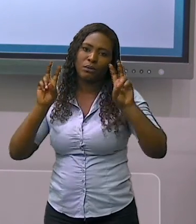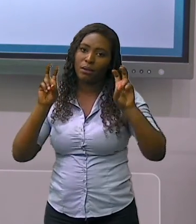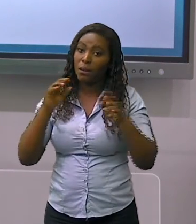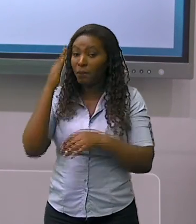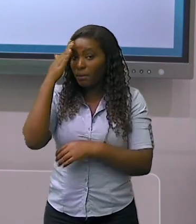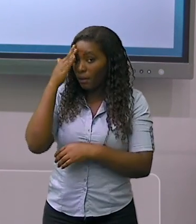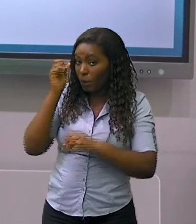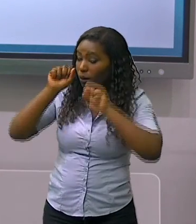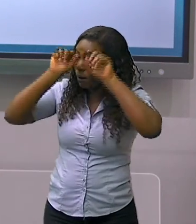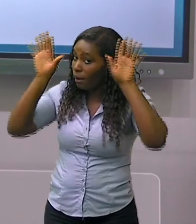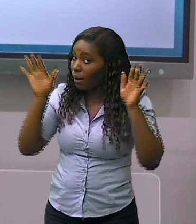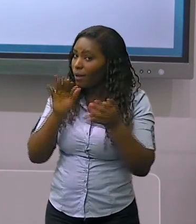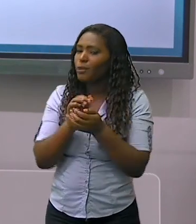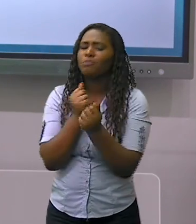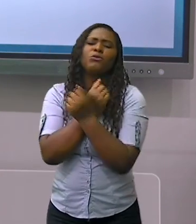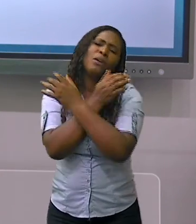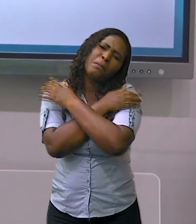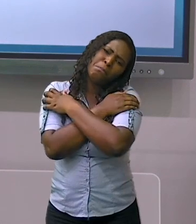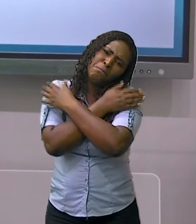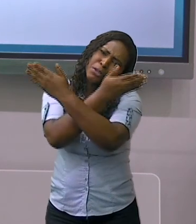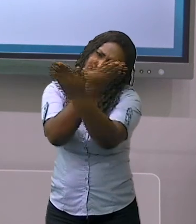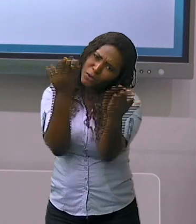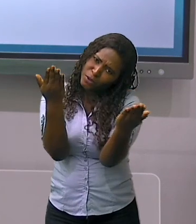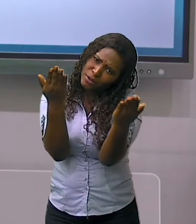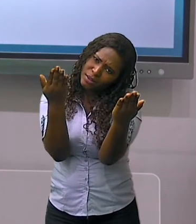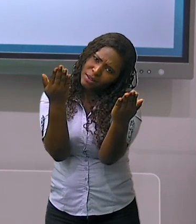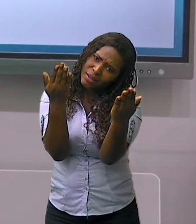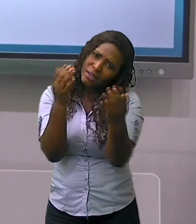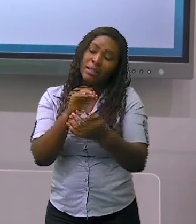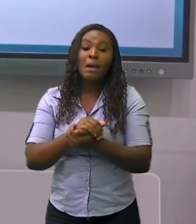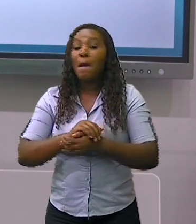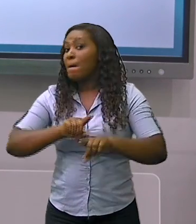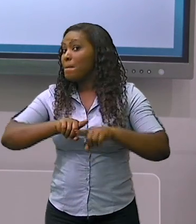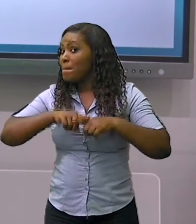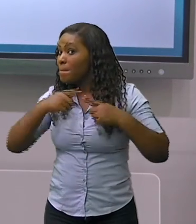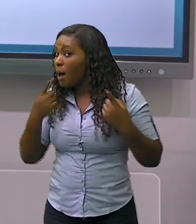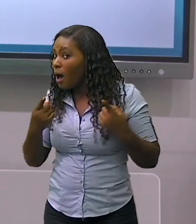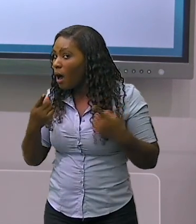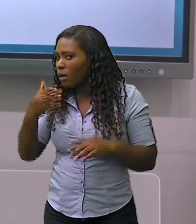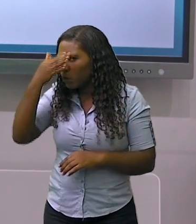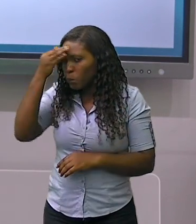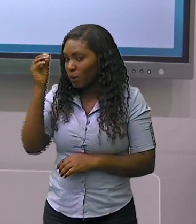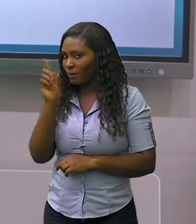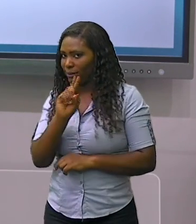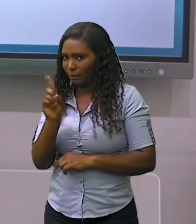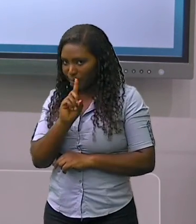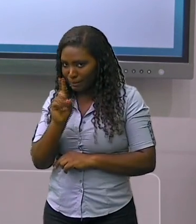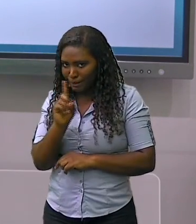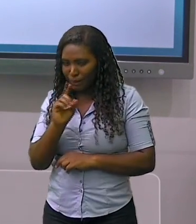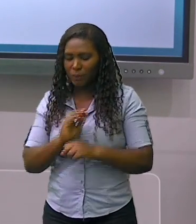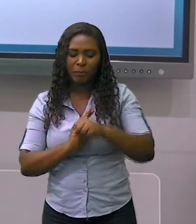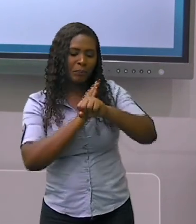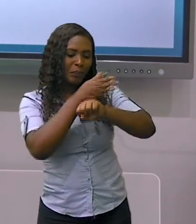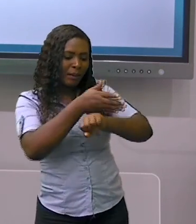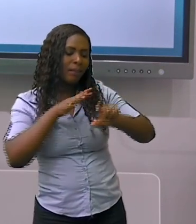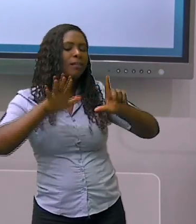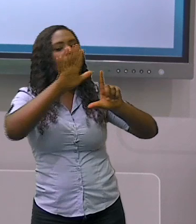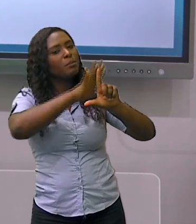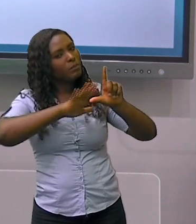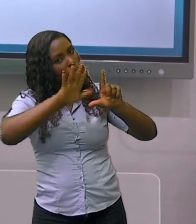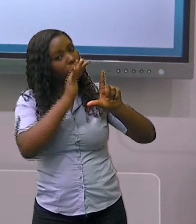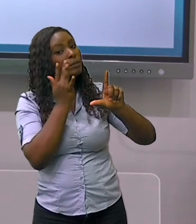aqui o meu abraço. Até a próxima, mas não se esqueça, é claro, de acessar a nossa